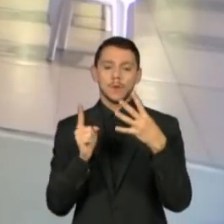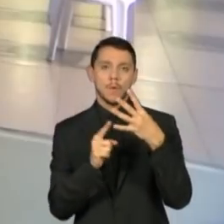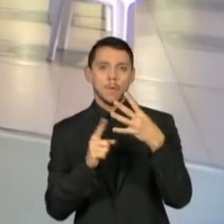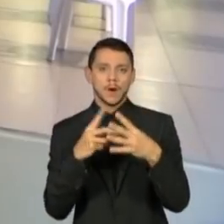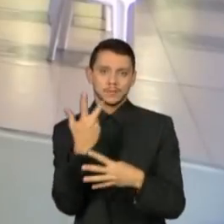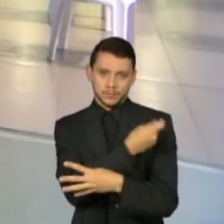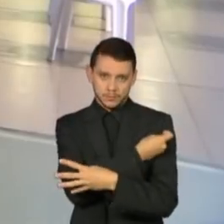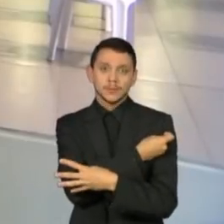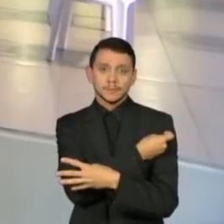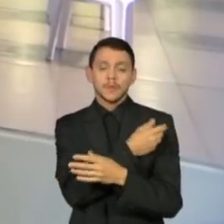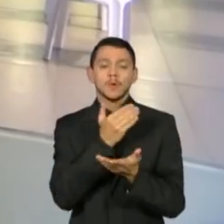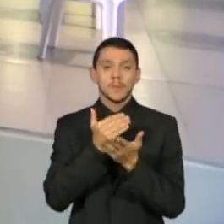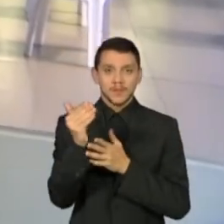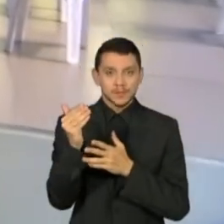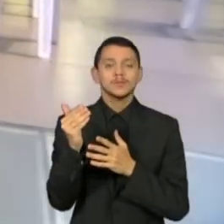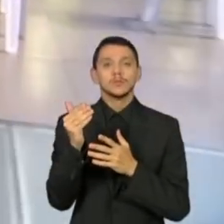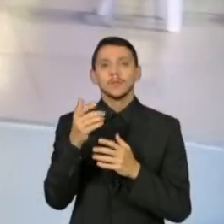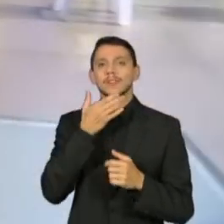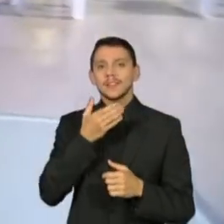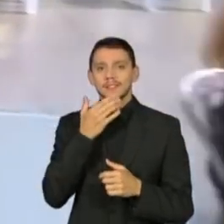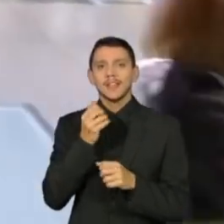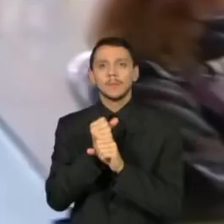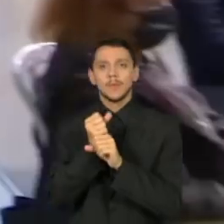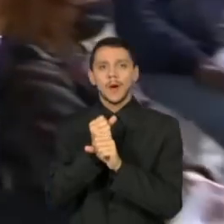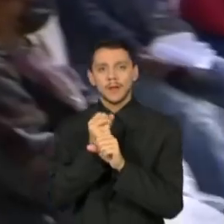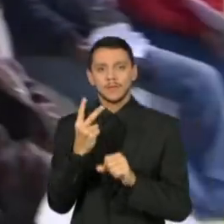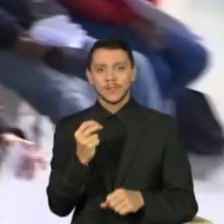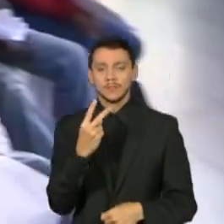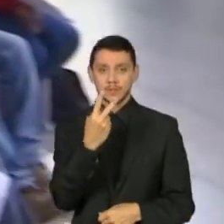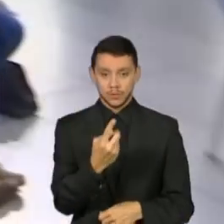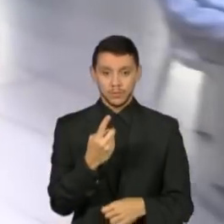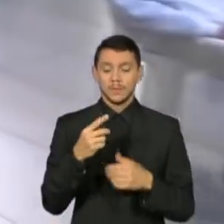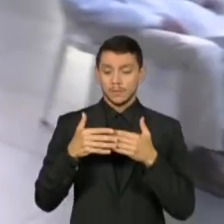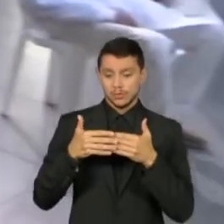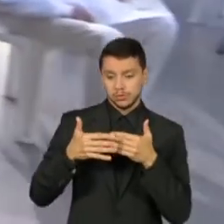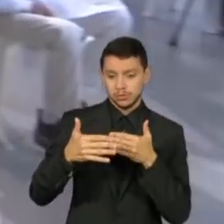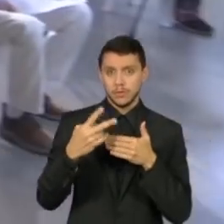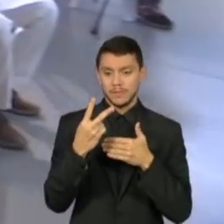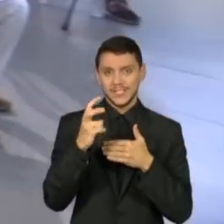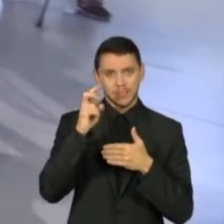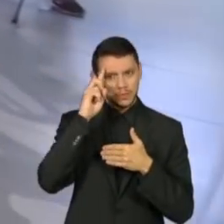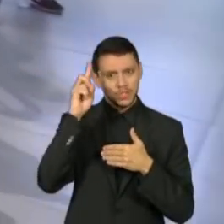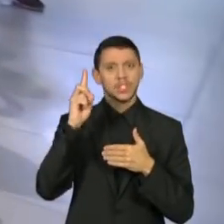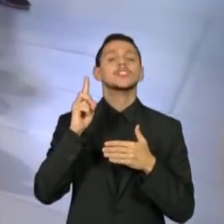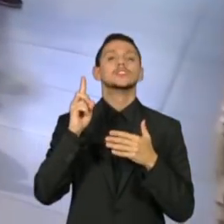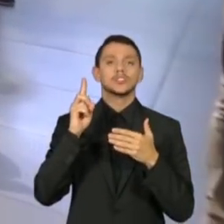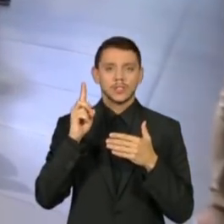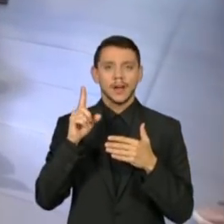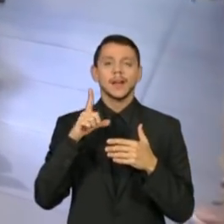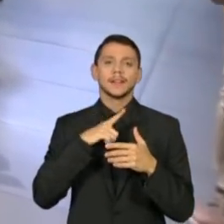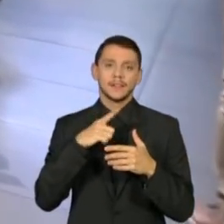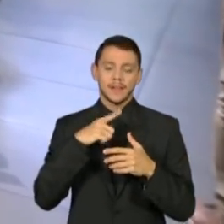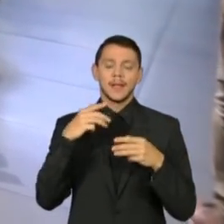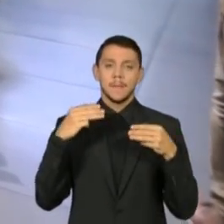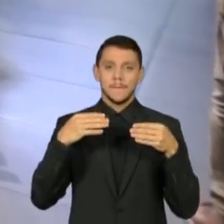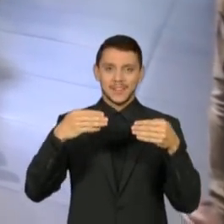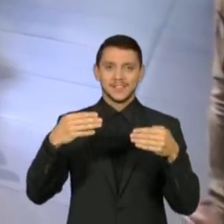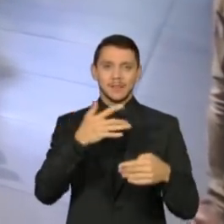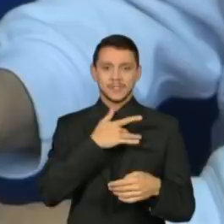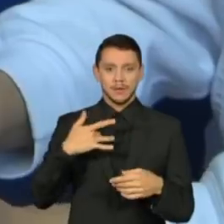Passados os 25 dias, o Ministério da Saúde divulgou os dados iniciais, que têm se mostrado bastante